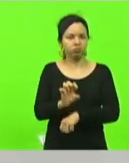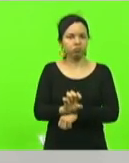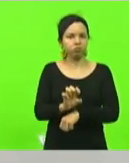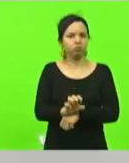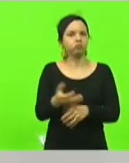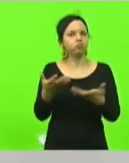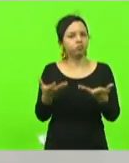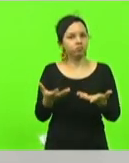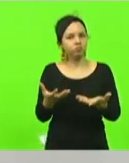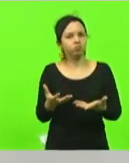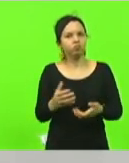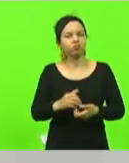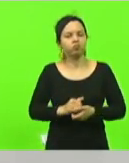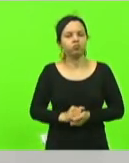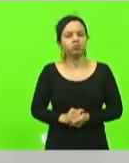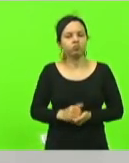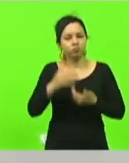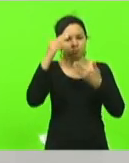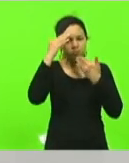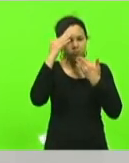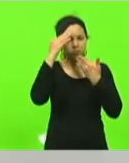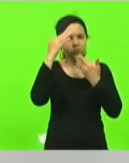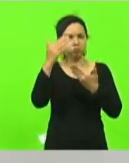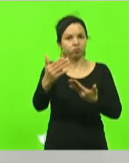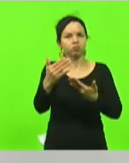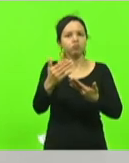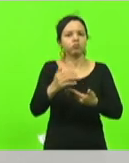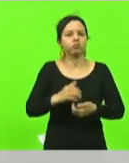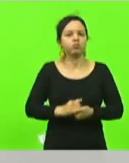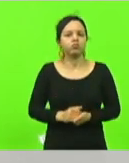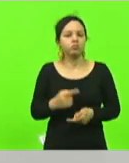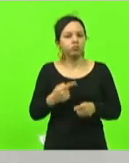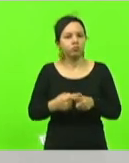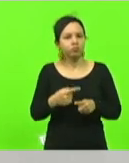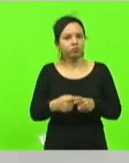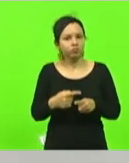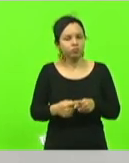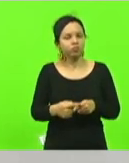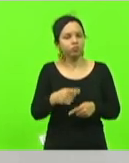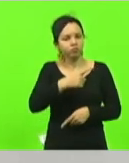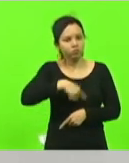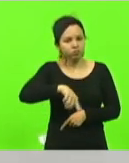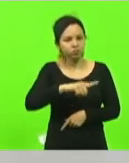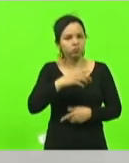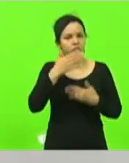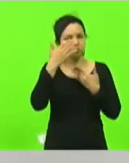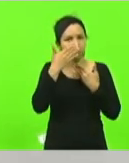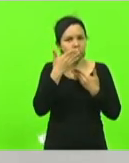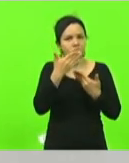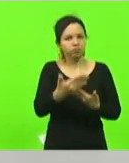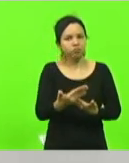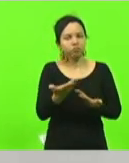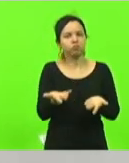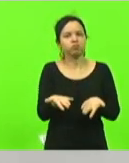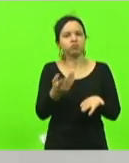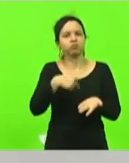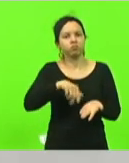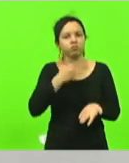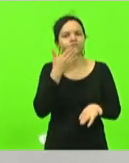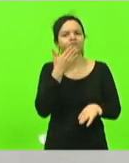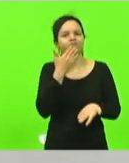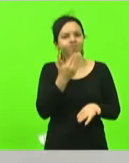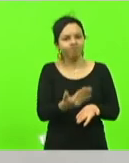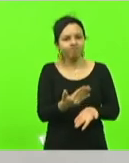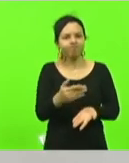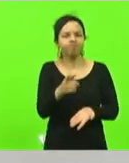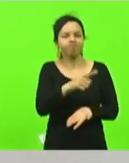o meu agradecimento porque através das nossas solicitações dos nossos pedidos senhor presidente das